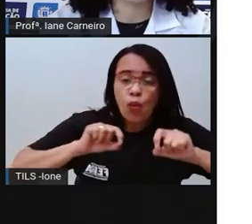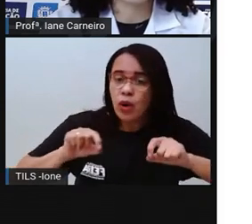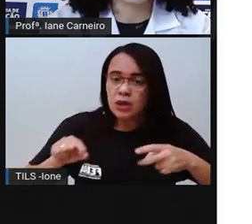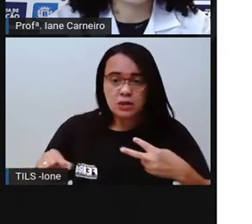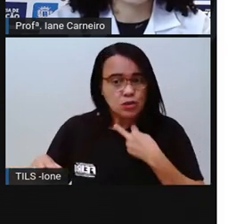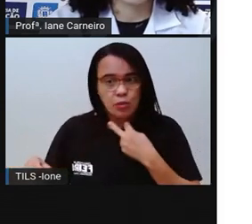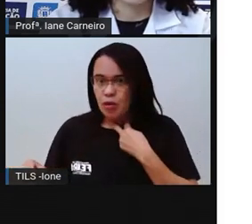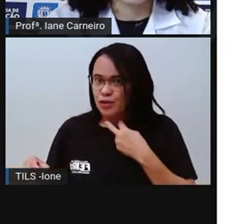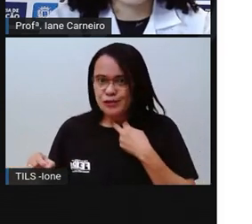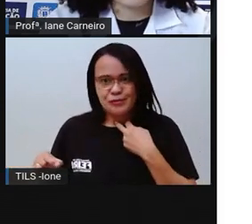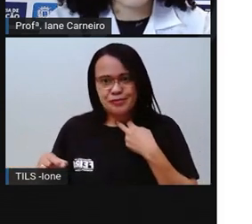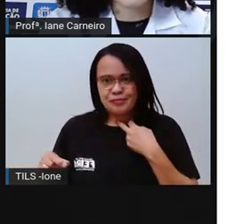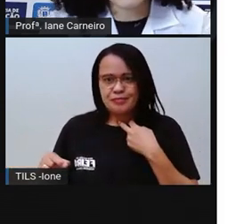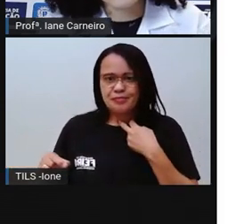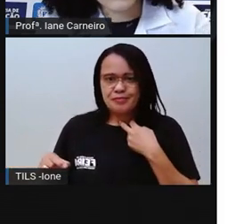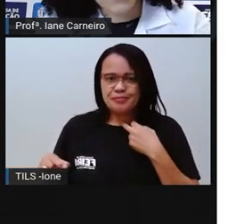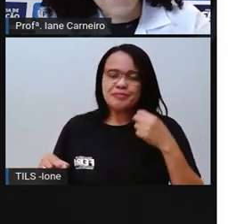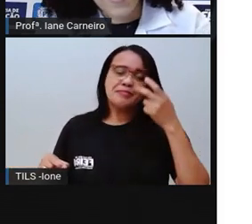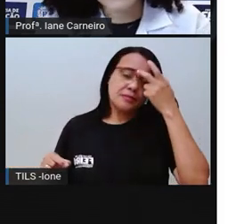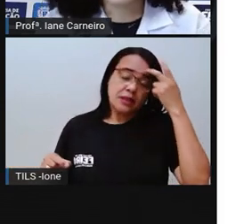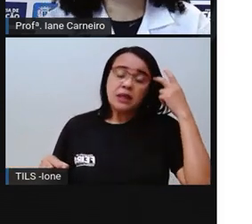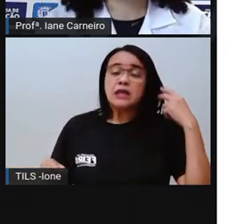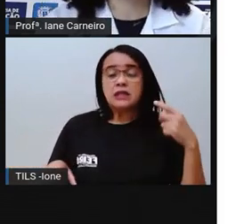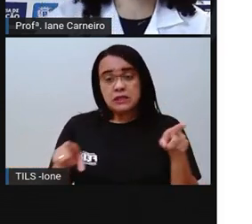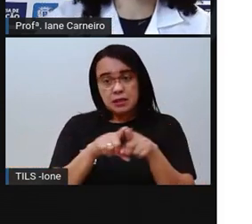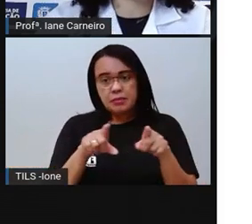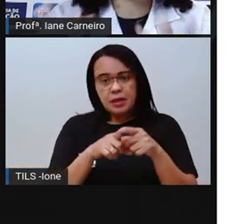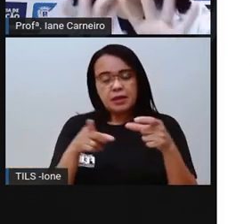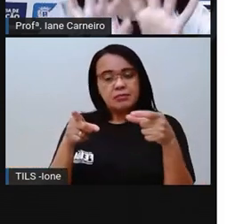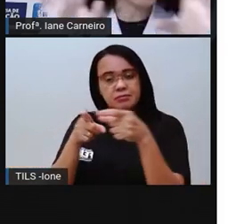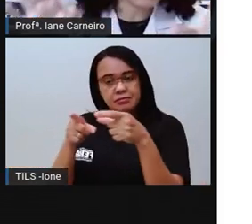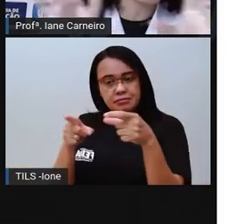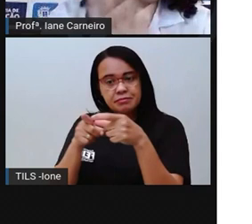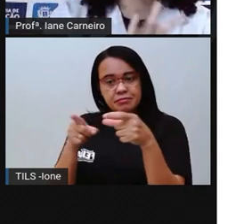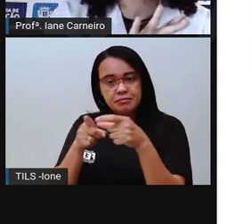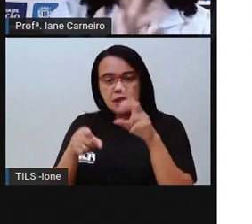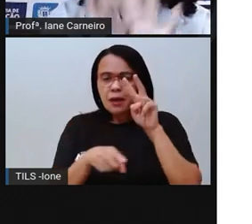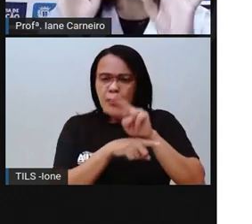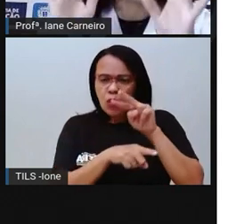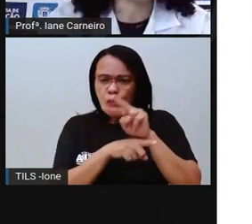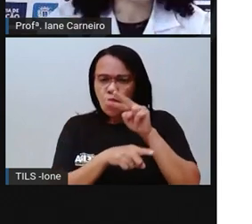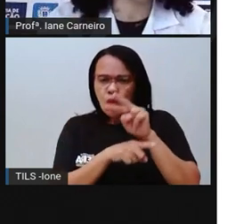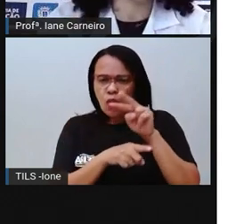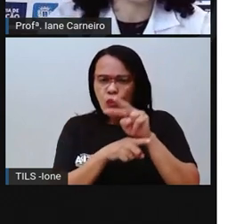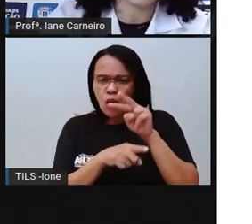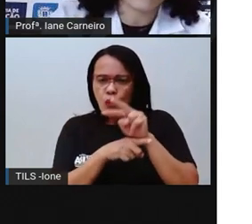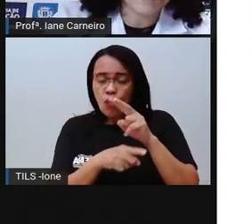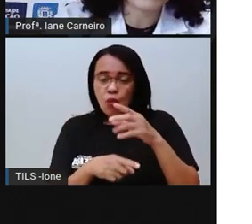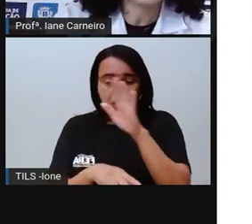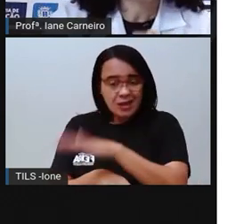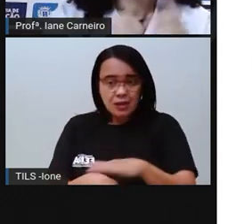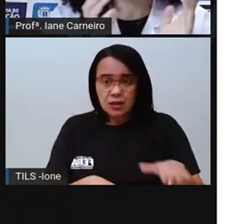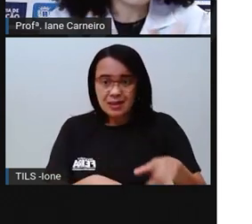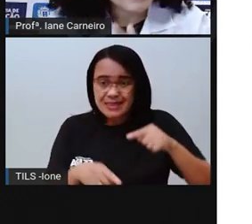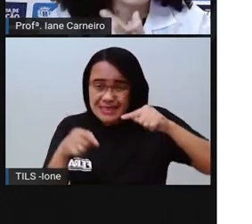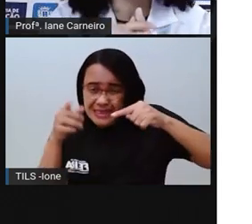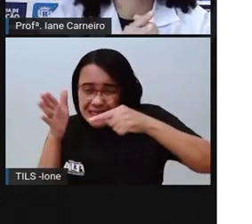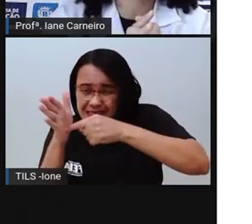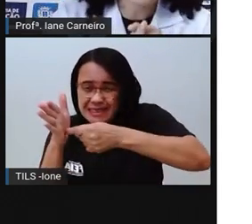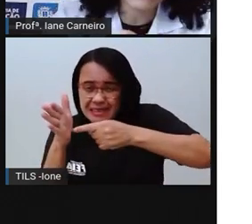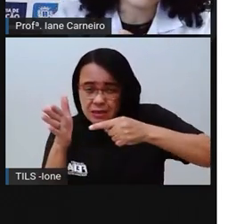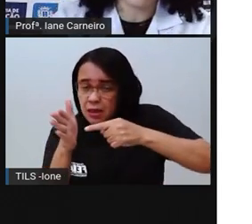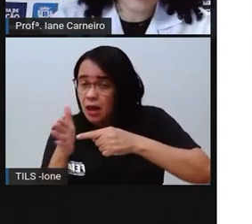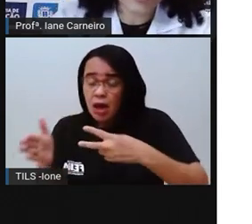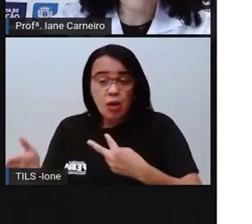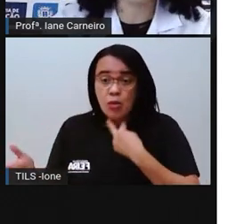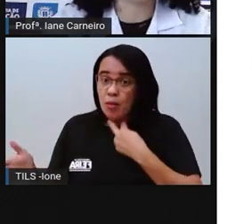proteção de tomada, né? Pode colocar uma fita, né? Para a criança não mexer naquela tomada. E vocês, crianças,